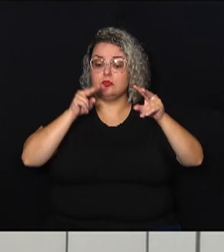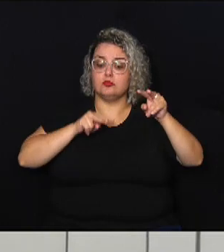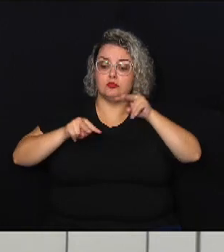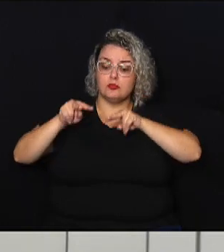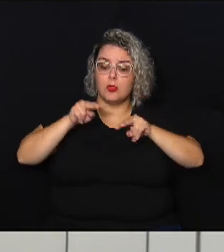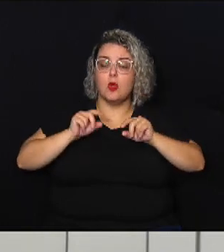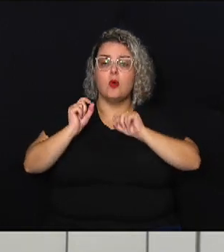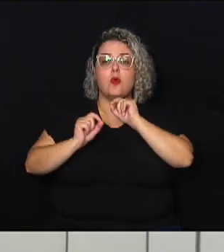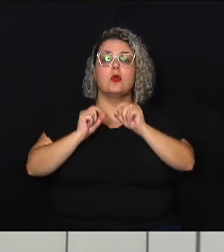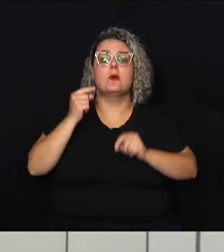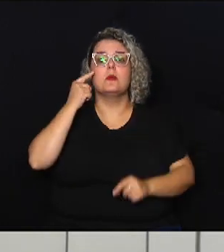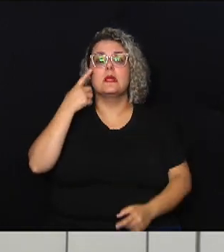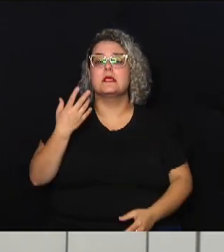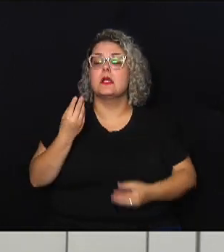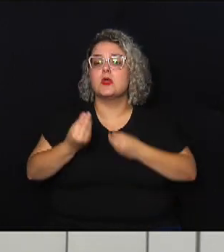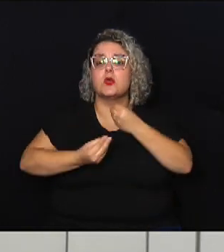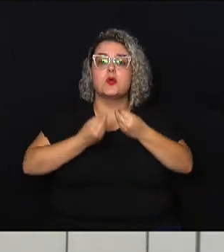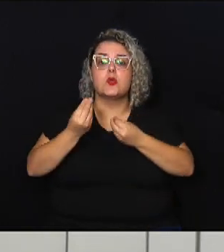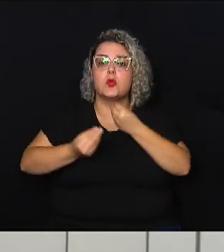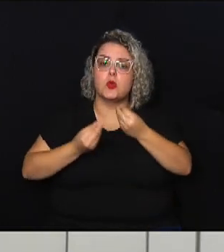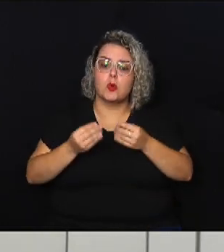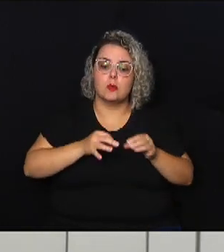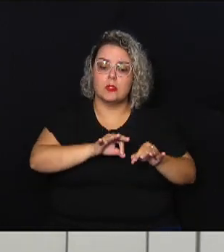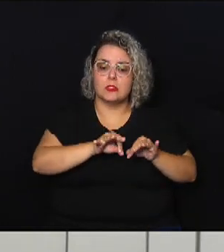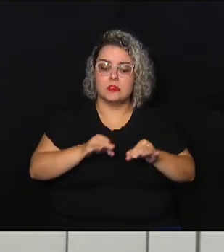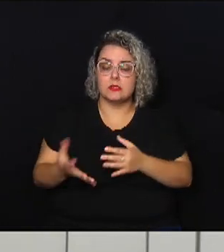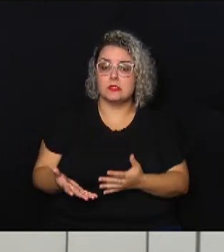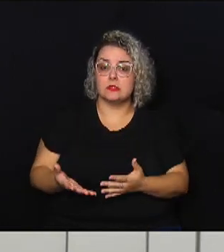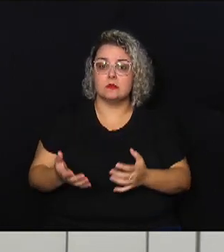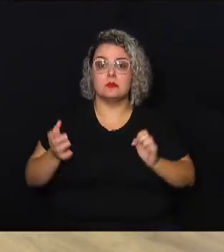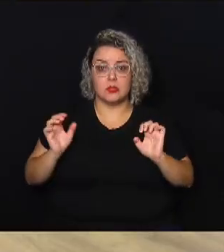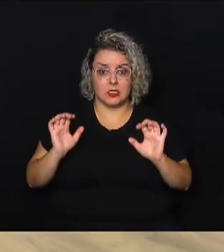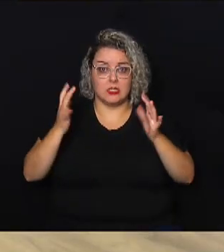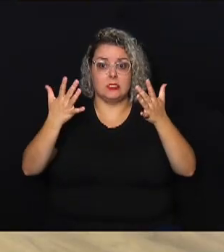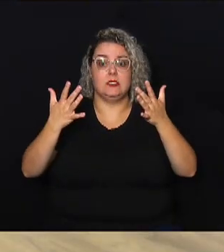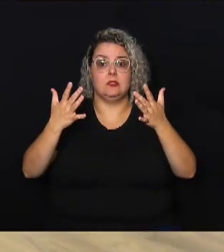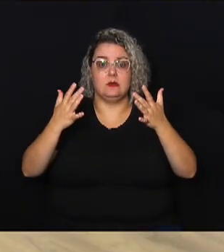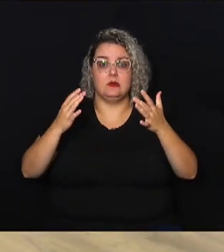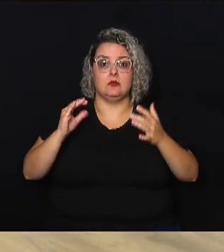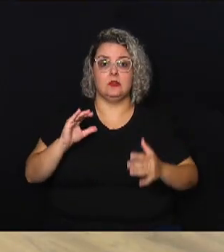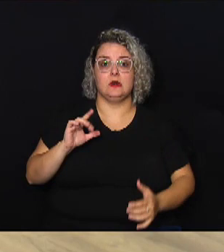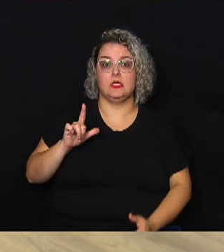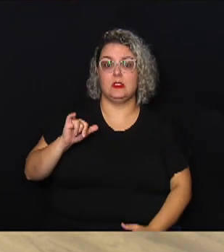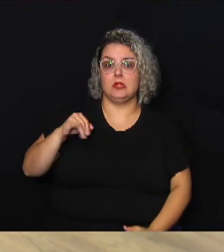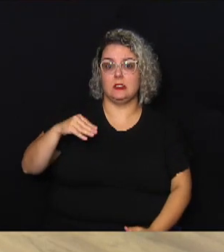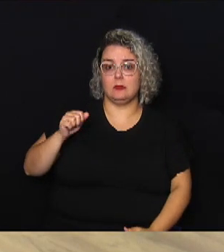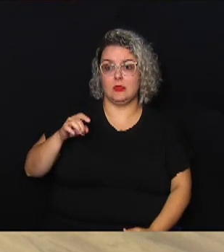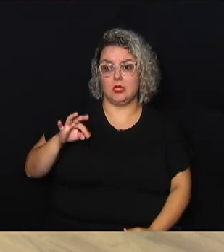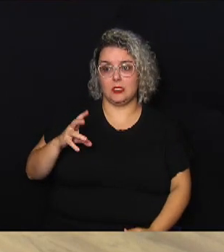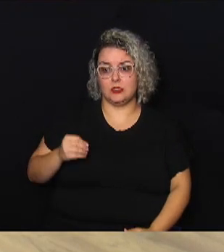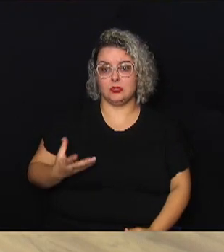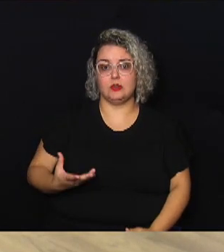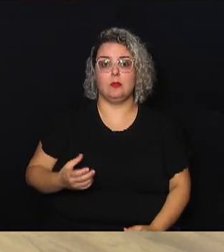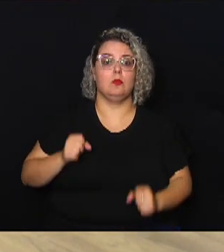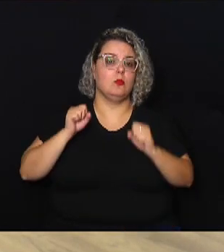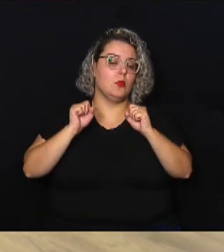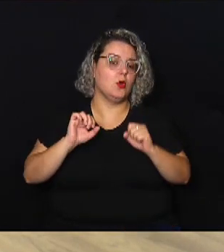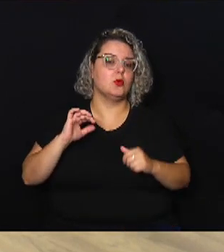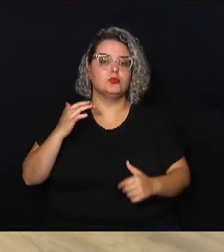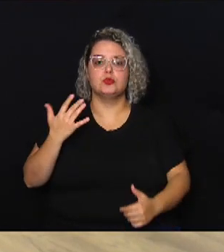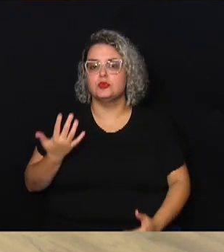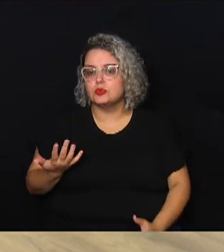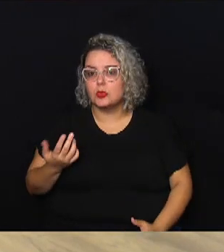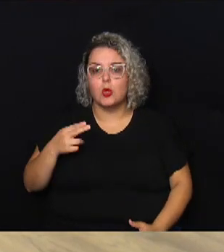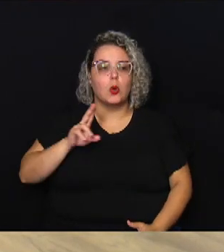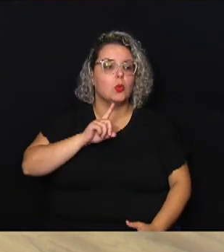como que a gente deve se preparar esses eventos climáticos a partir de agora tendem a ocorrer ou